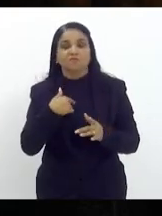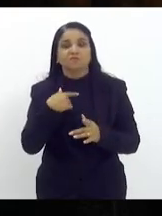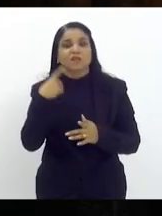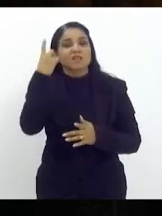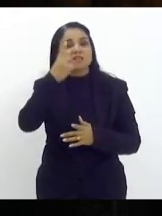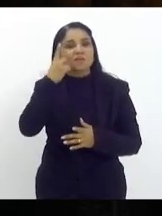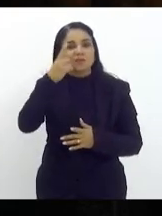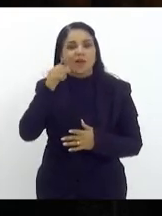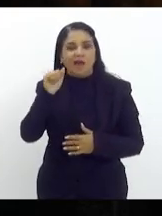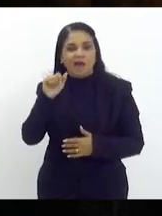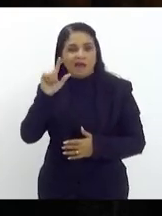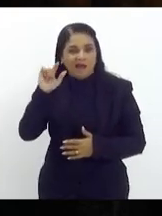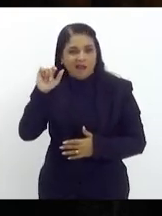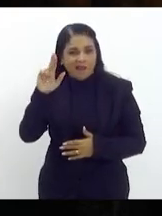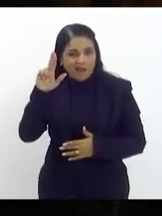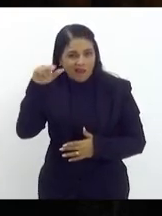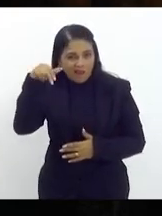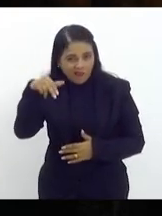Alain